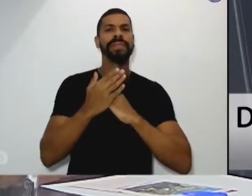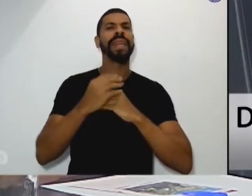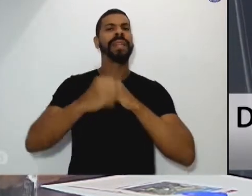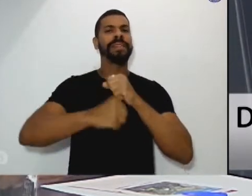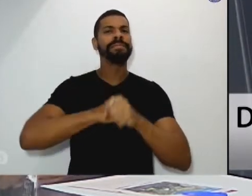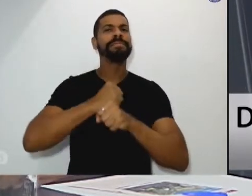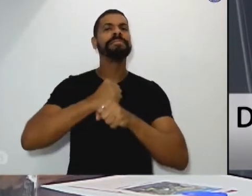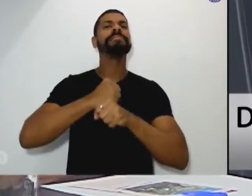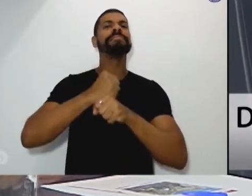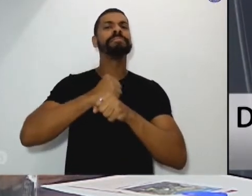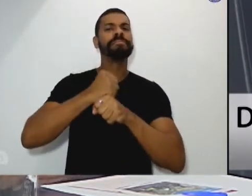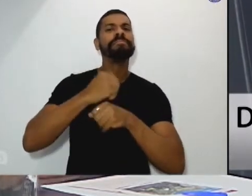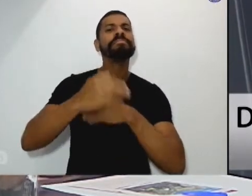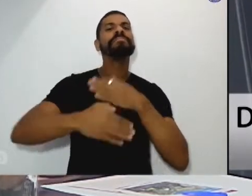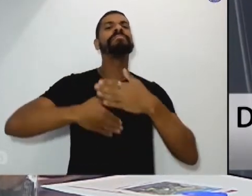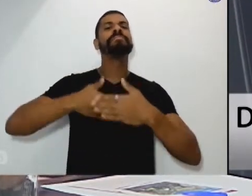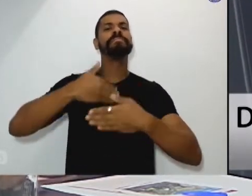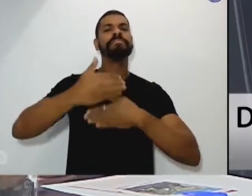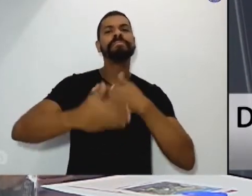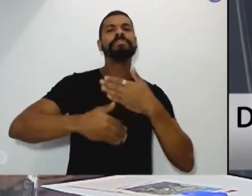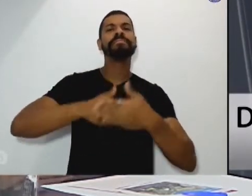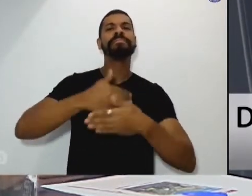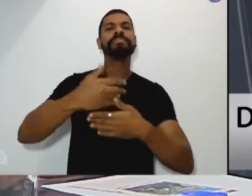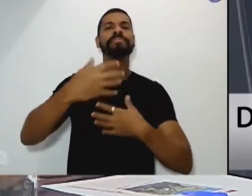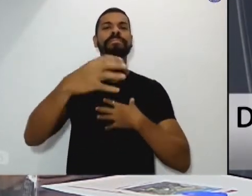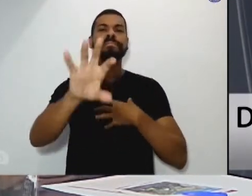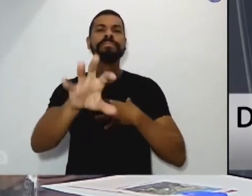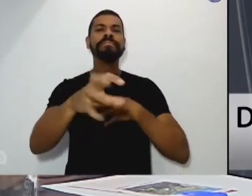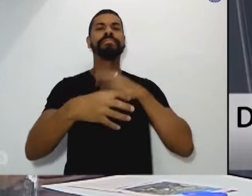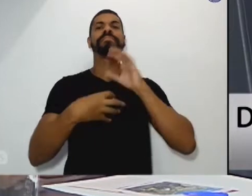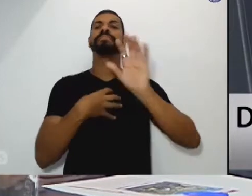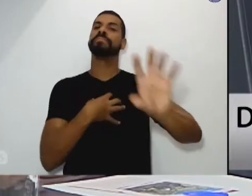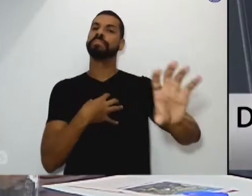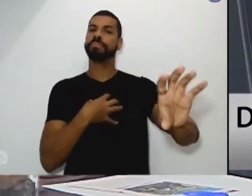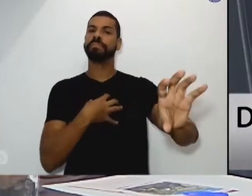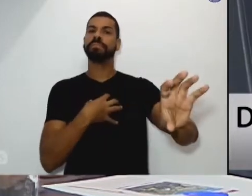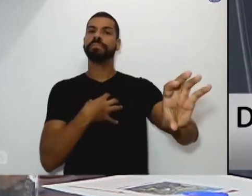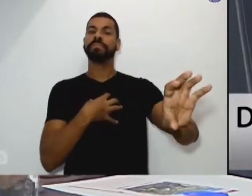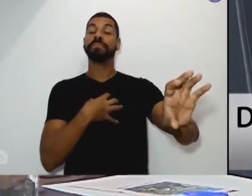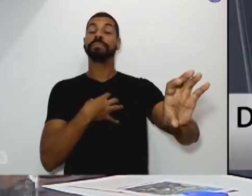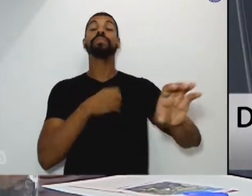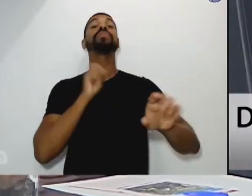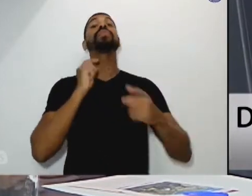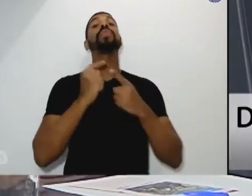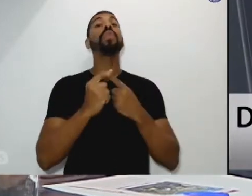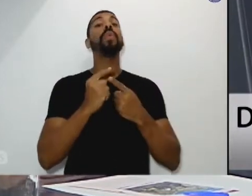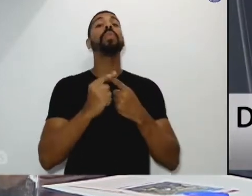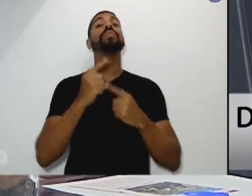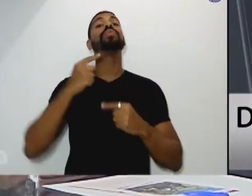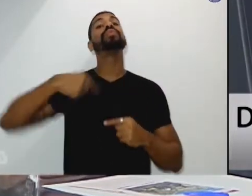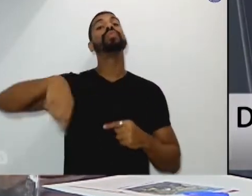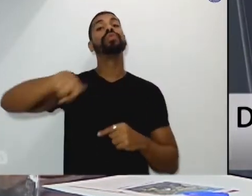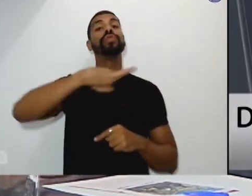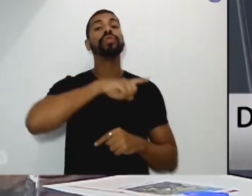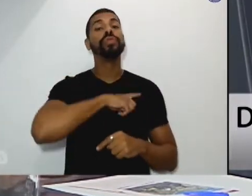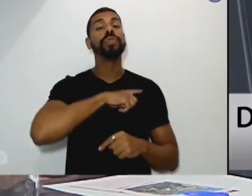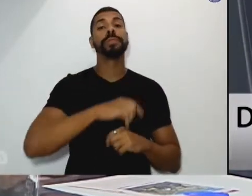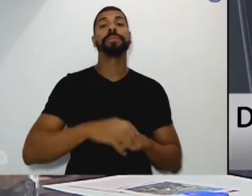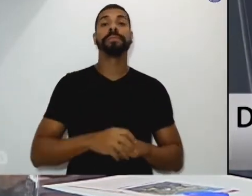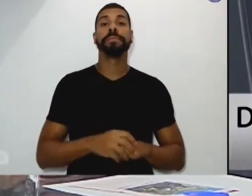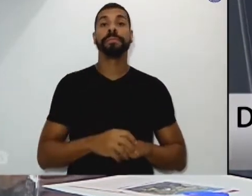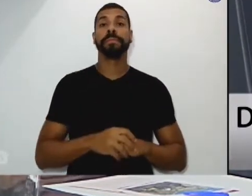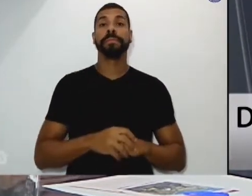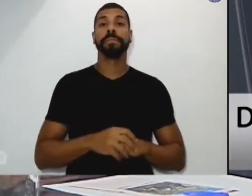aqui ouvidos, o que para nós, que somos